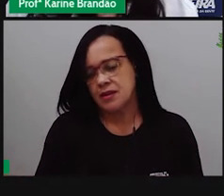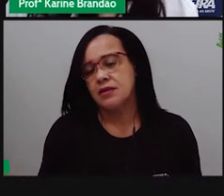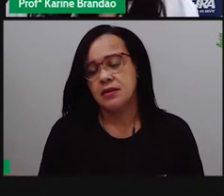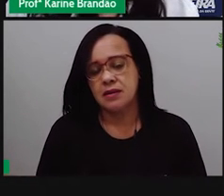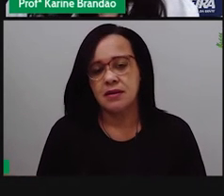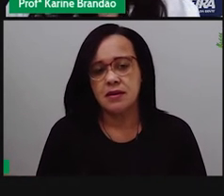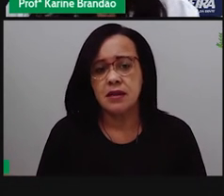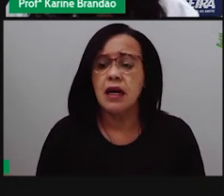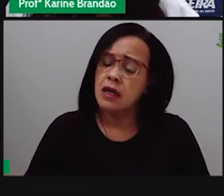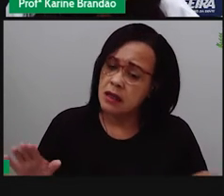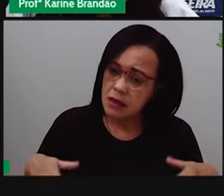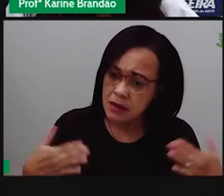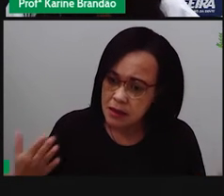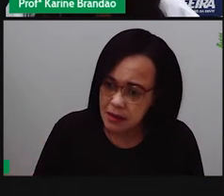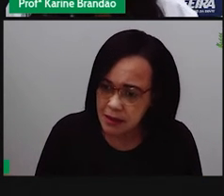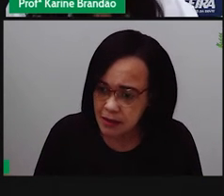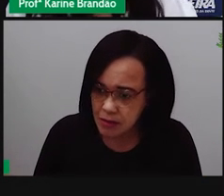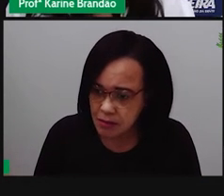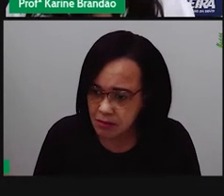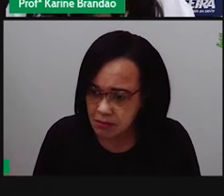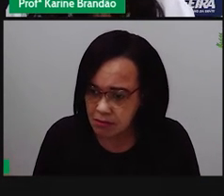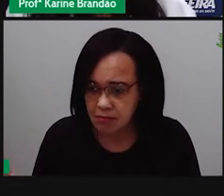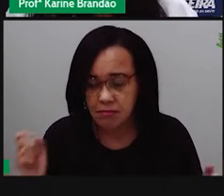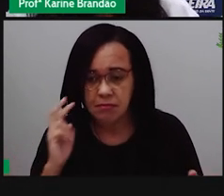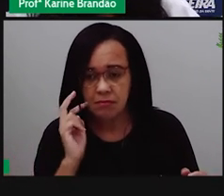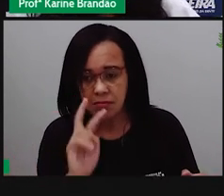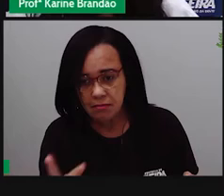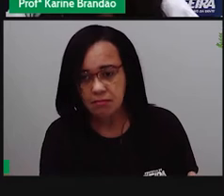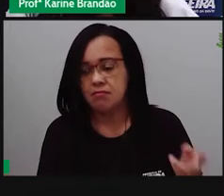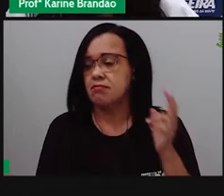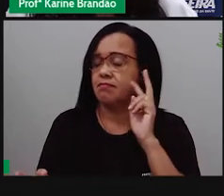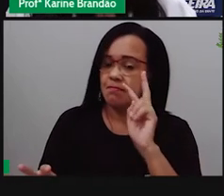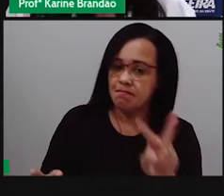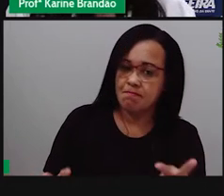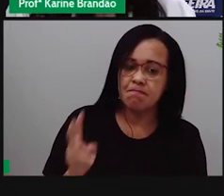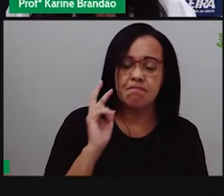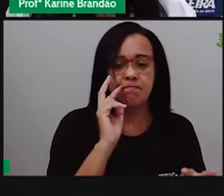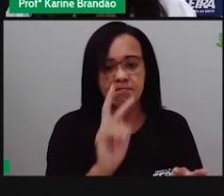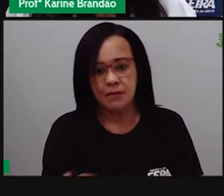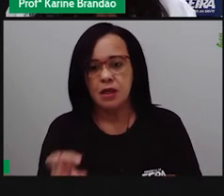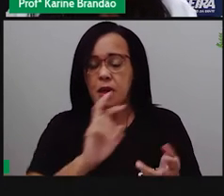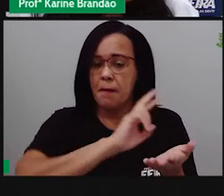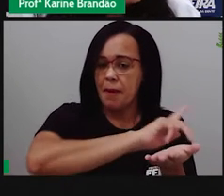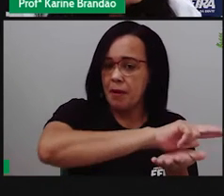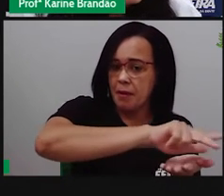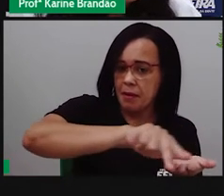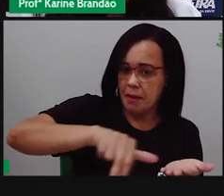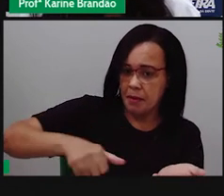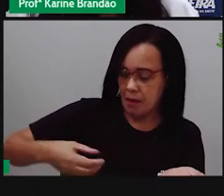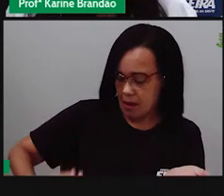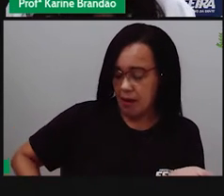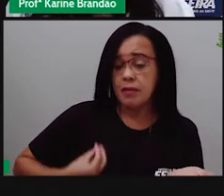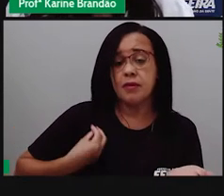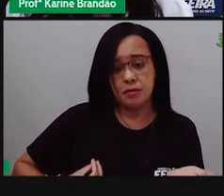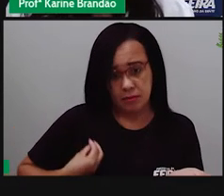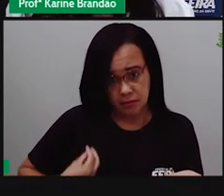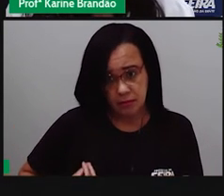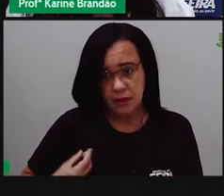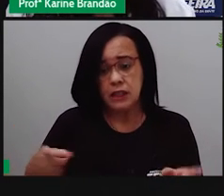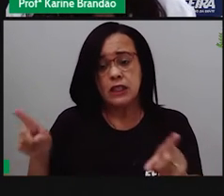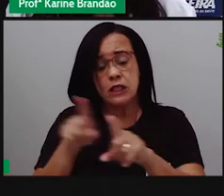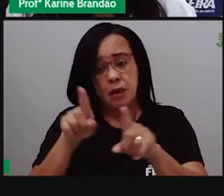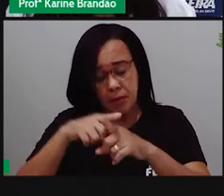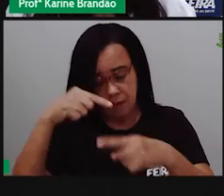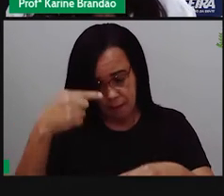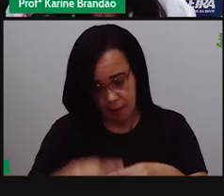Pronto, então, entendi, entendi um pouquinho sobre essa diversidade, entendi aqui sobre a evolução, mas a diversidade,